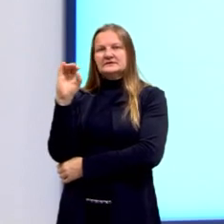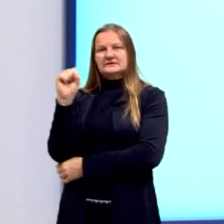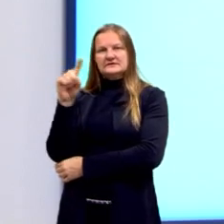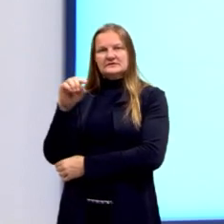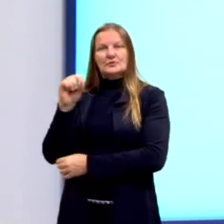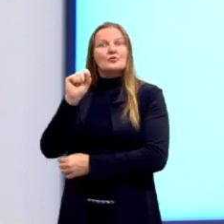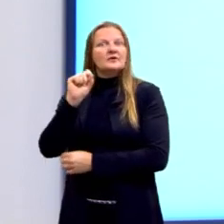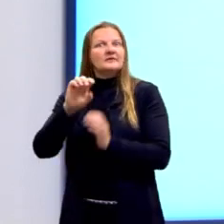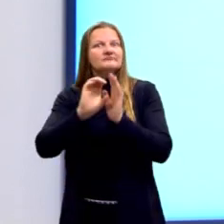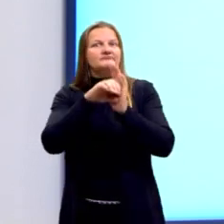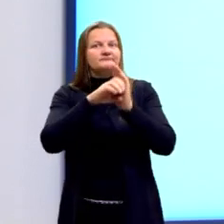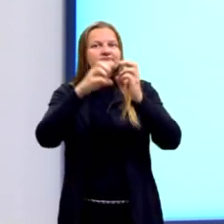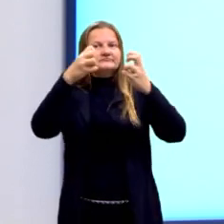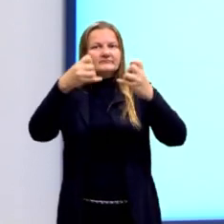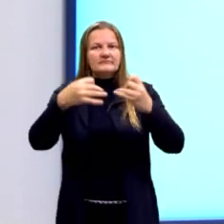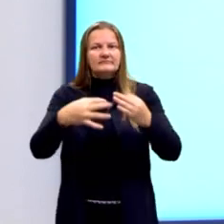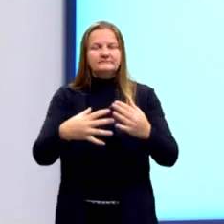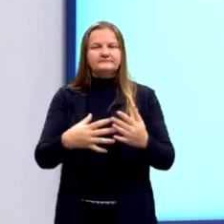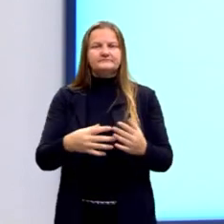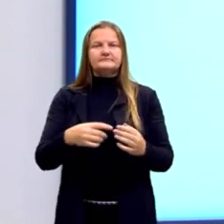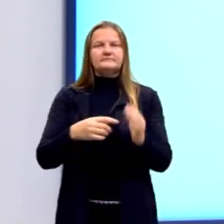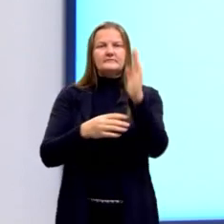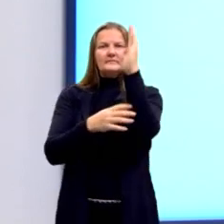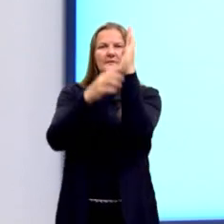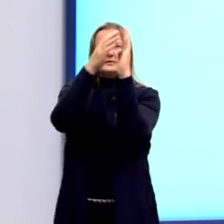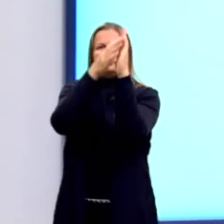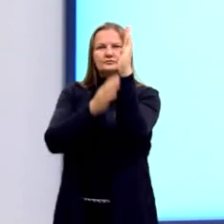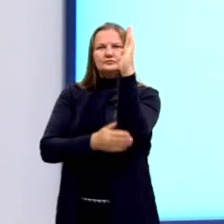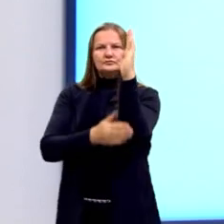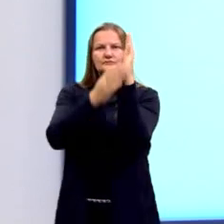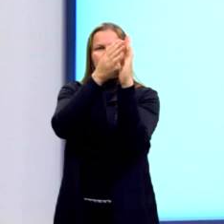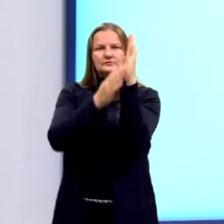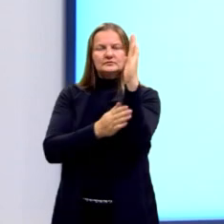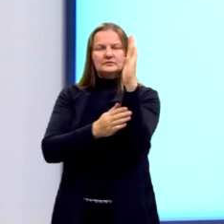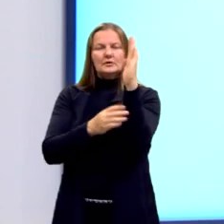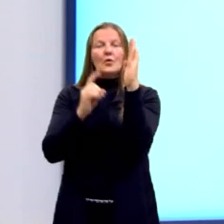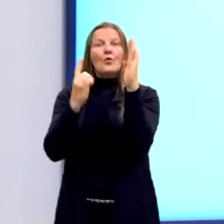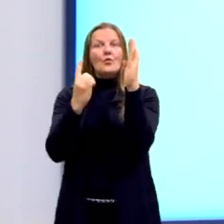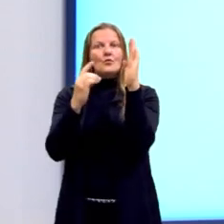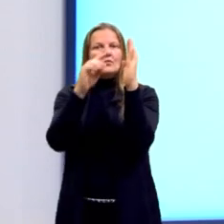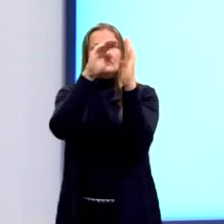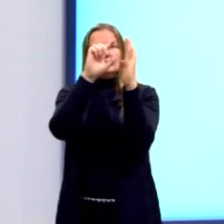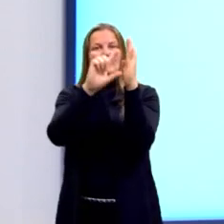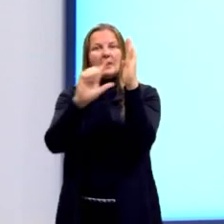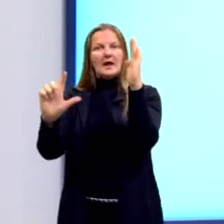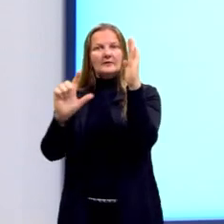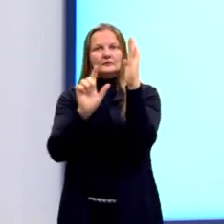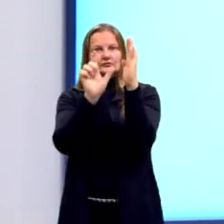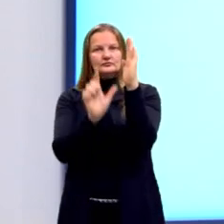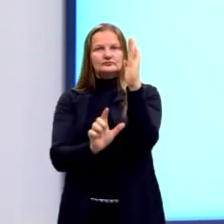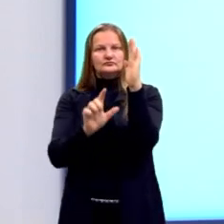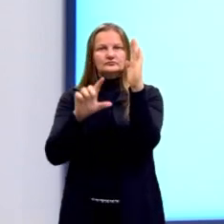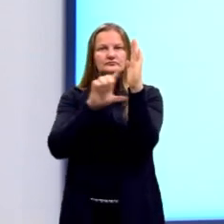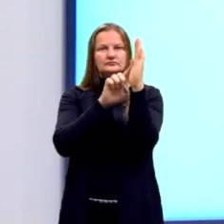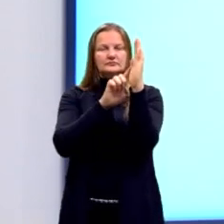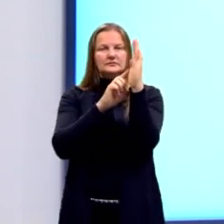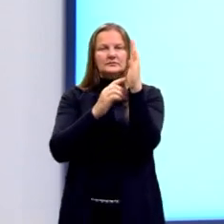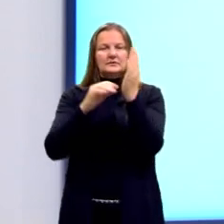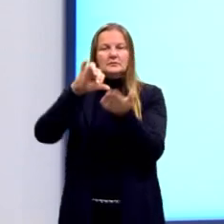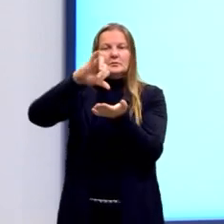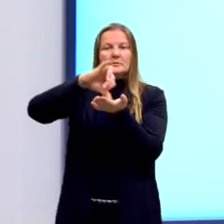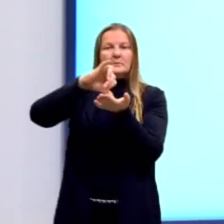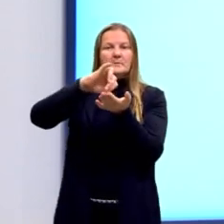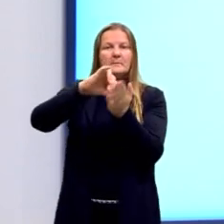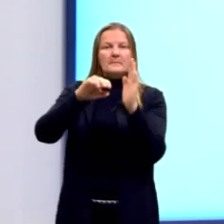Mediatriz, então, ele é um segmento perpendicular a um lado do triângulo, que passa exatamente pelo seu ponto médio.